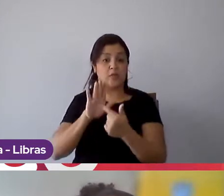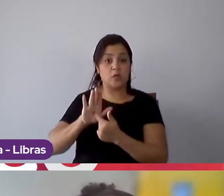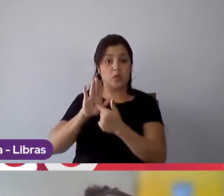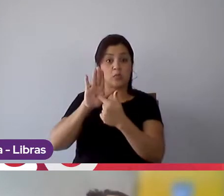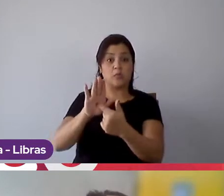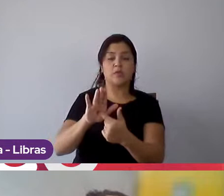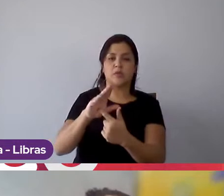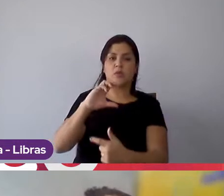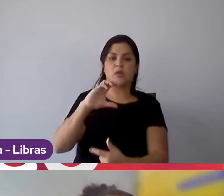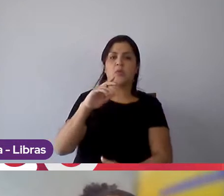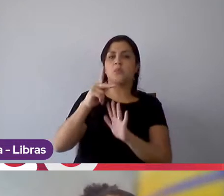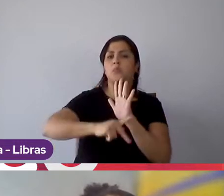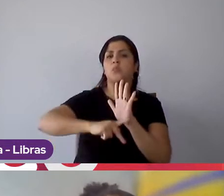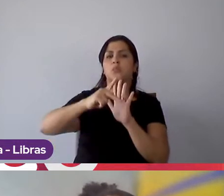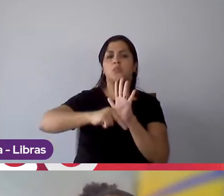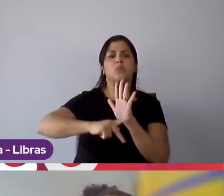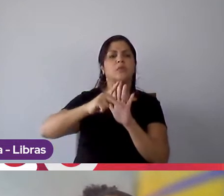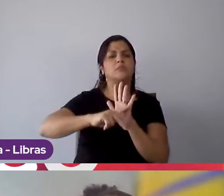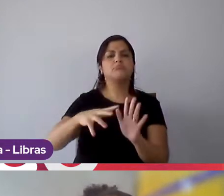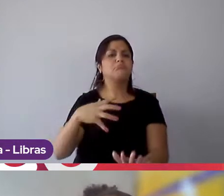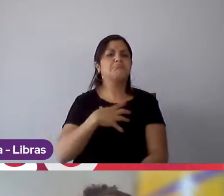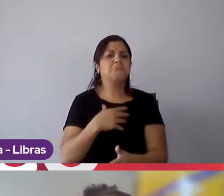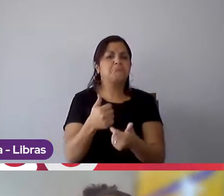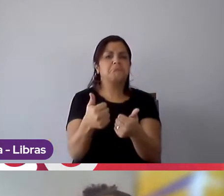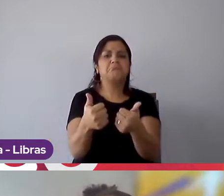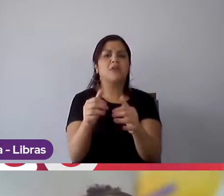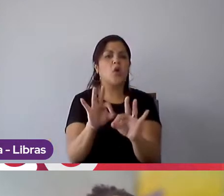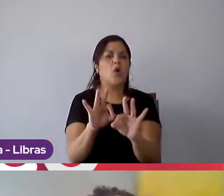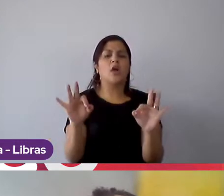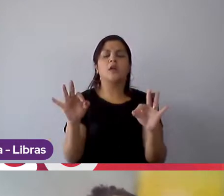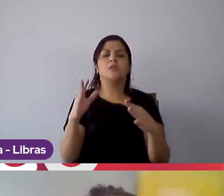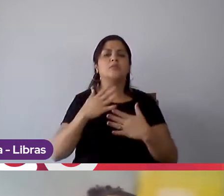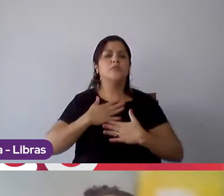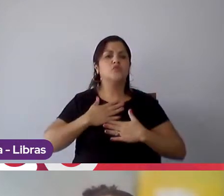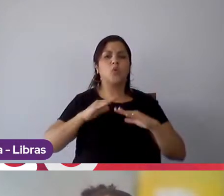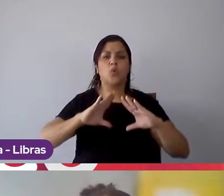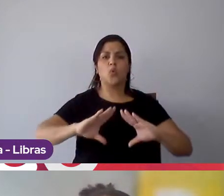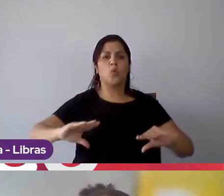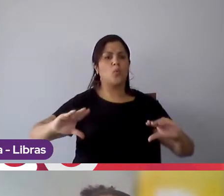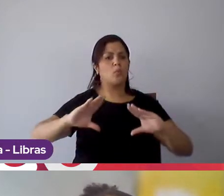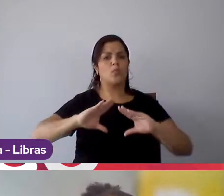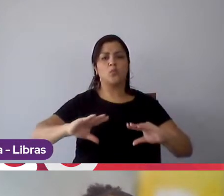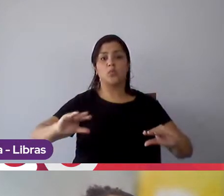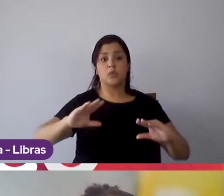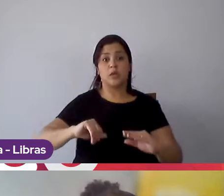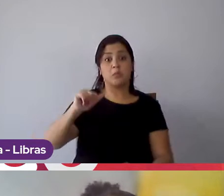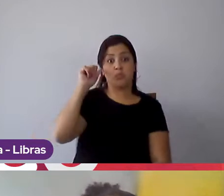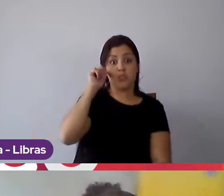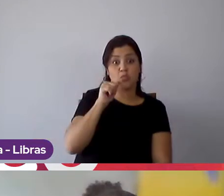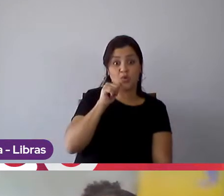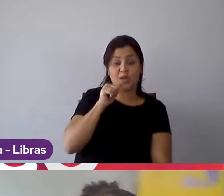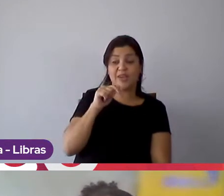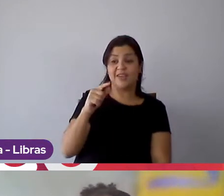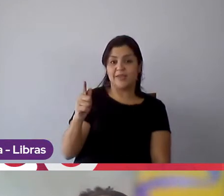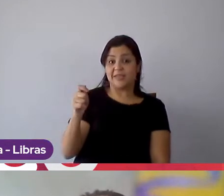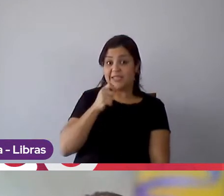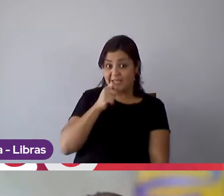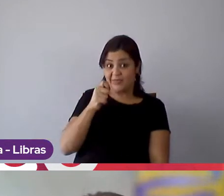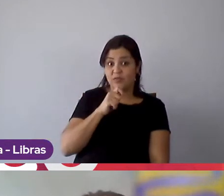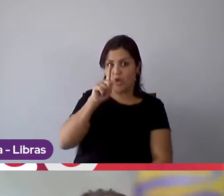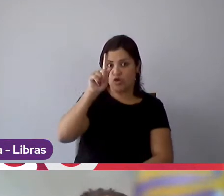case, eu me senti à vontade com a pessoa que fez, né, a entrevista comigo, que no caso é a minha gestora direta,